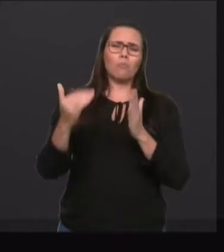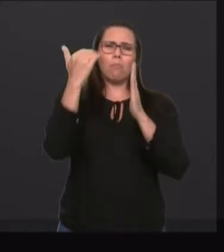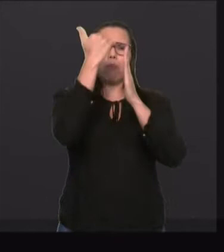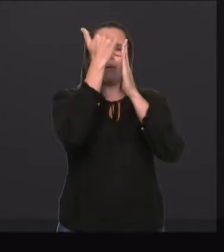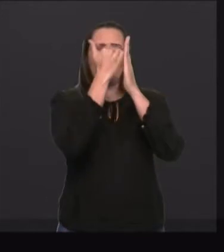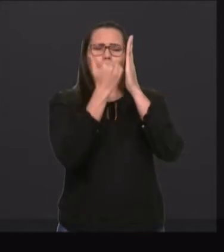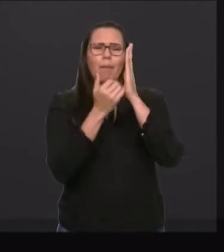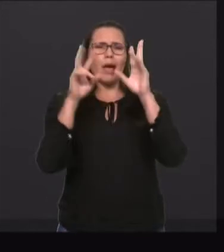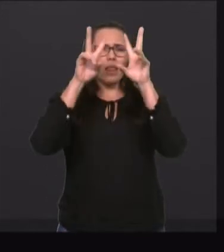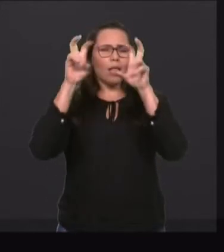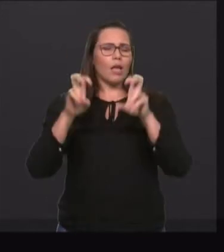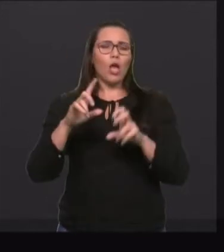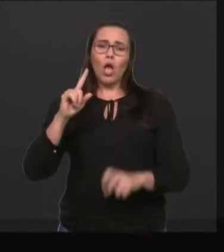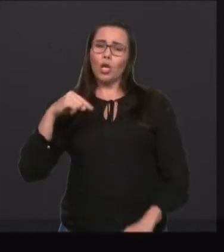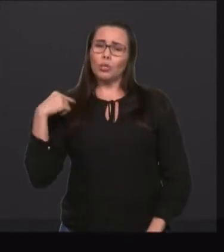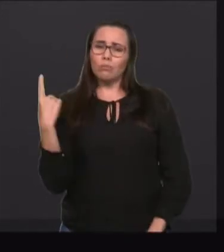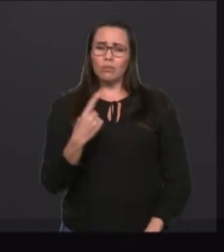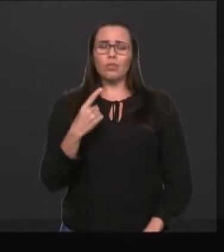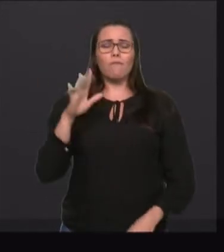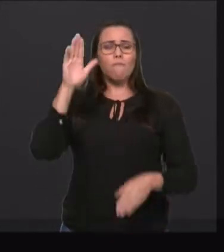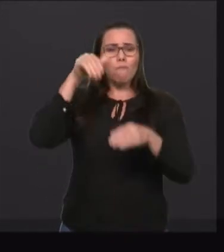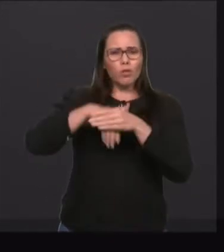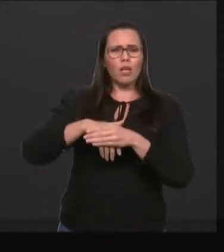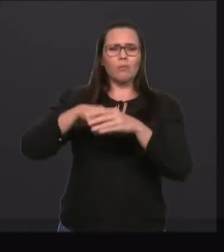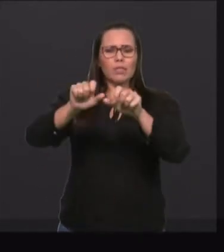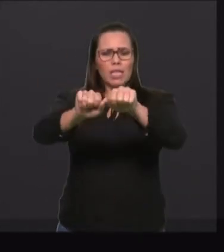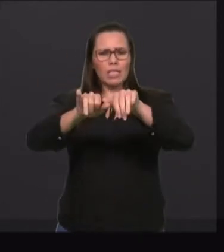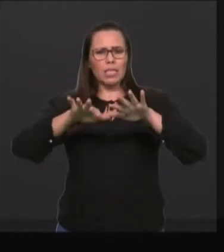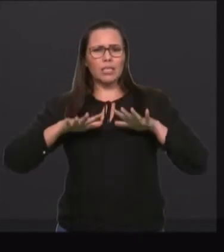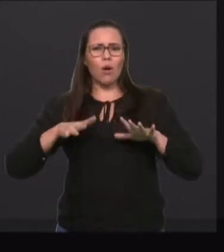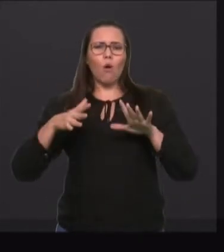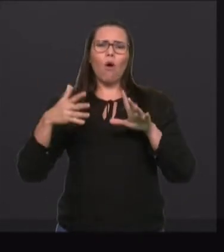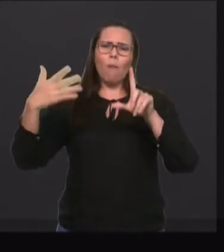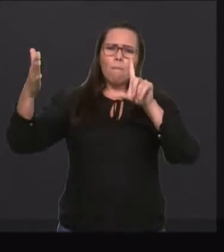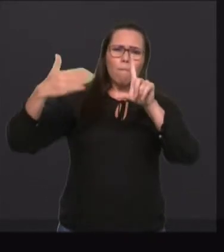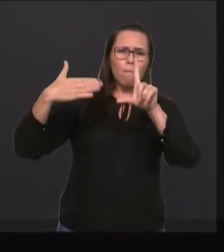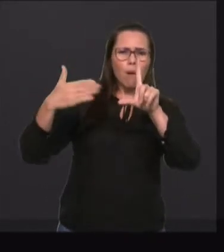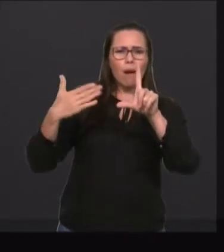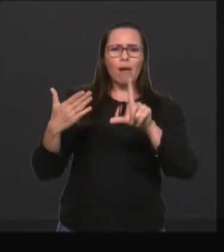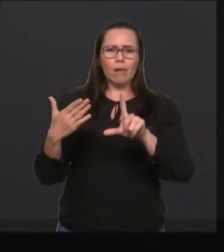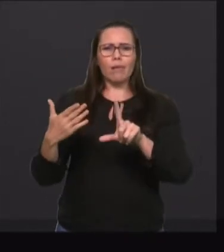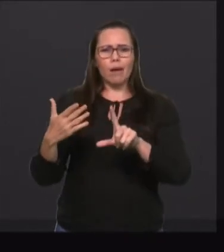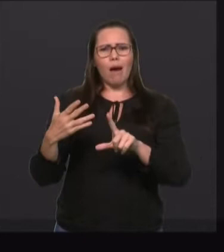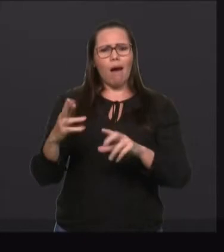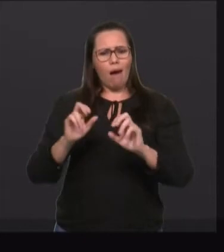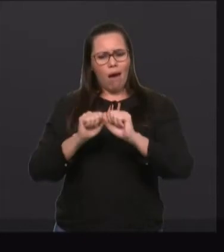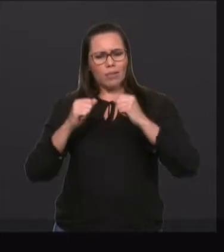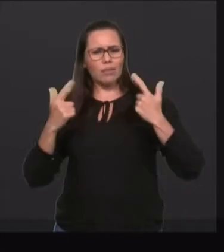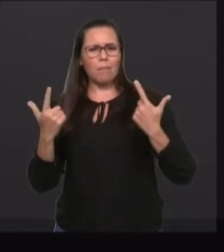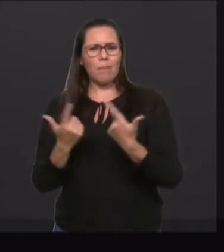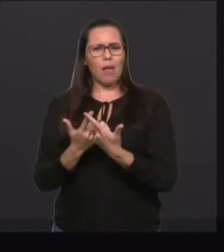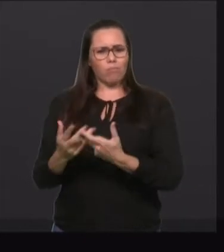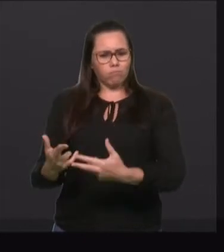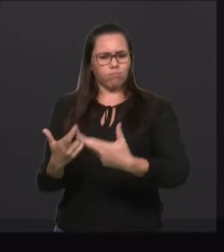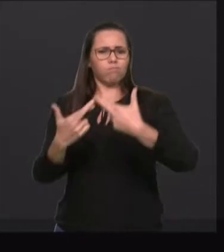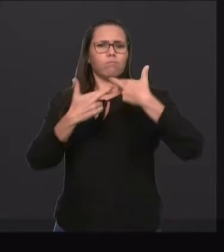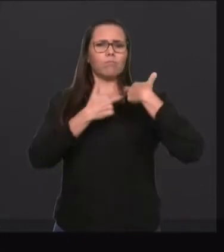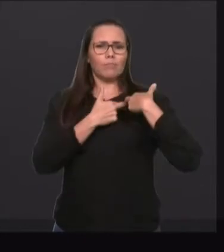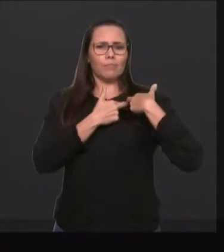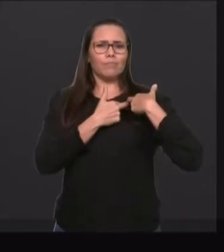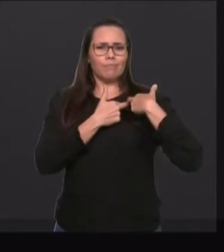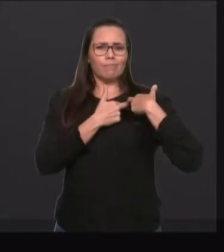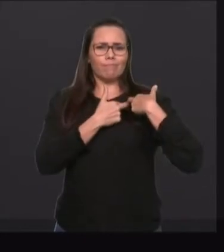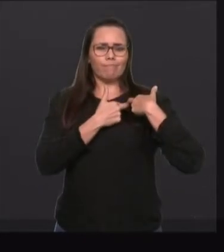forma remota, mas a Assembleia não tem se furtado da discussão e das proposições apropriadas, de modo a